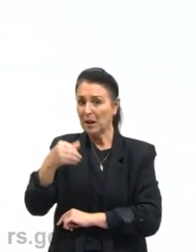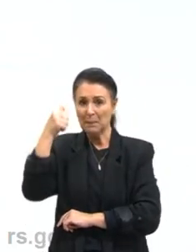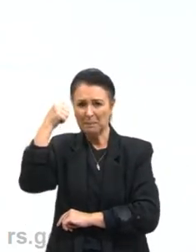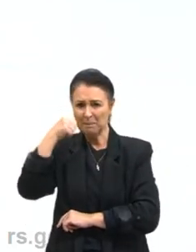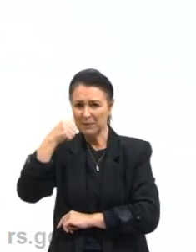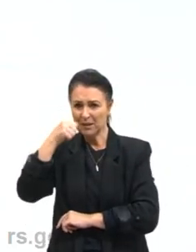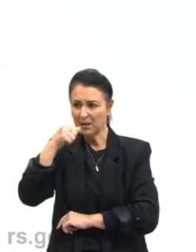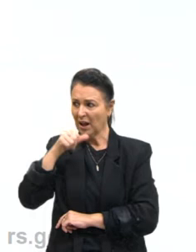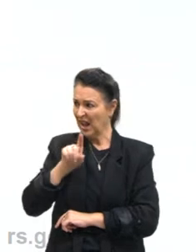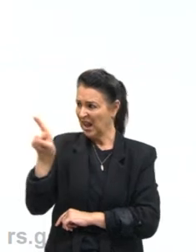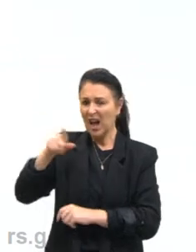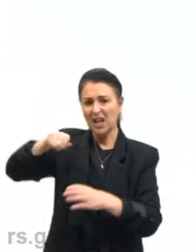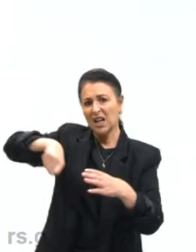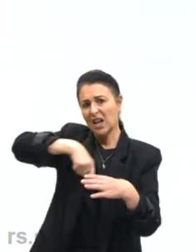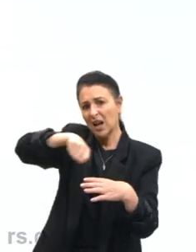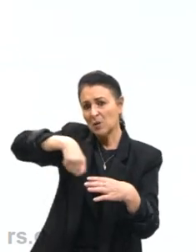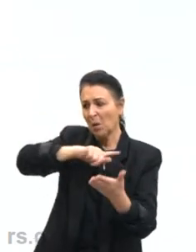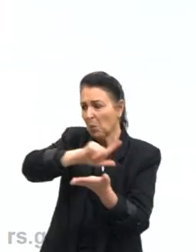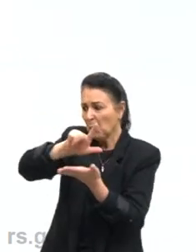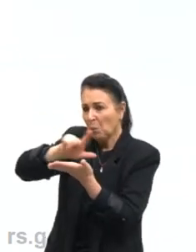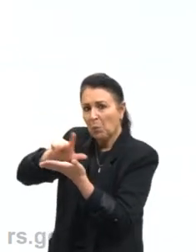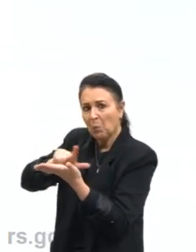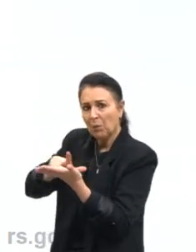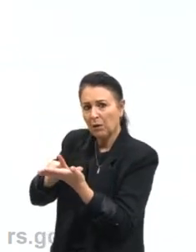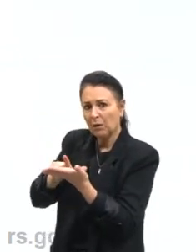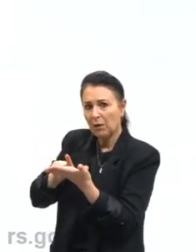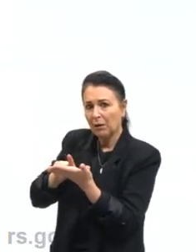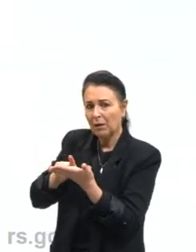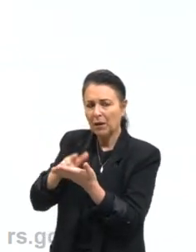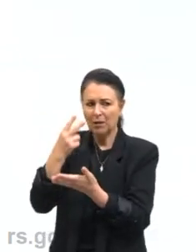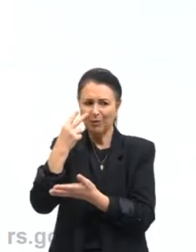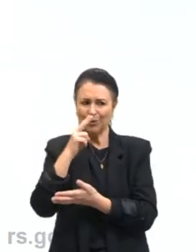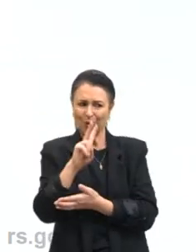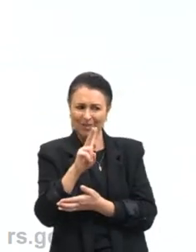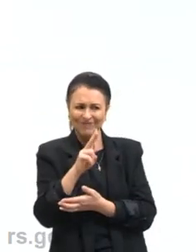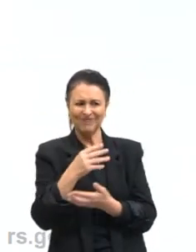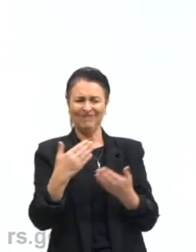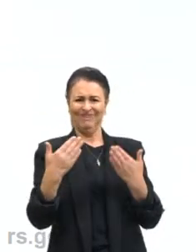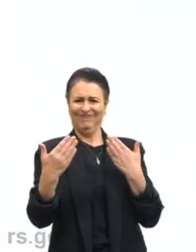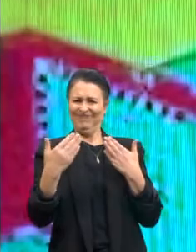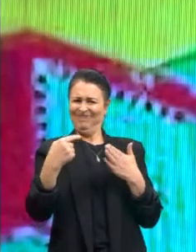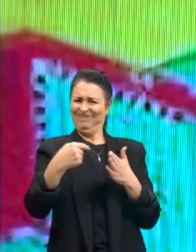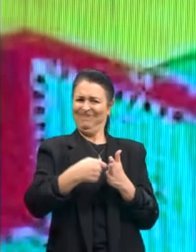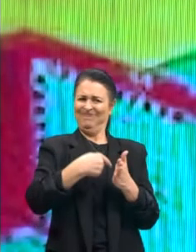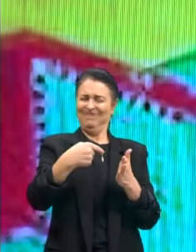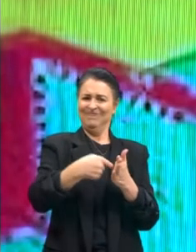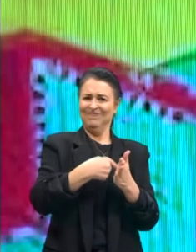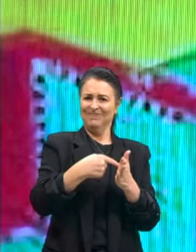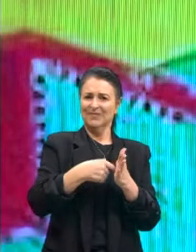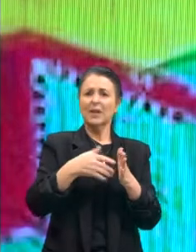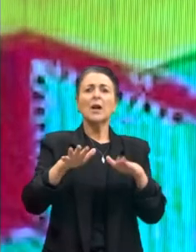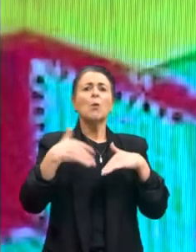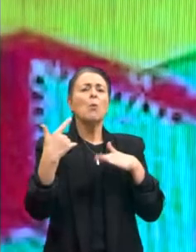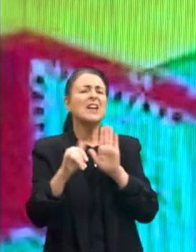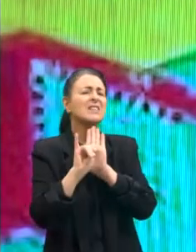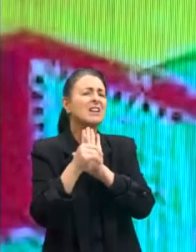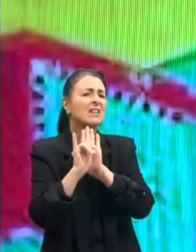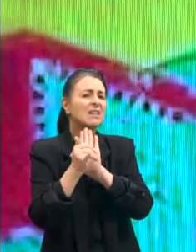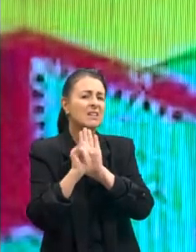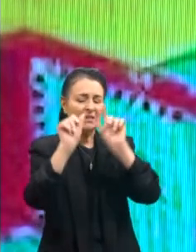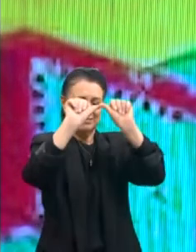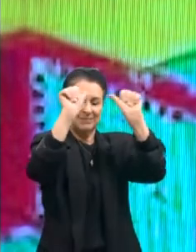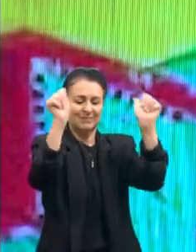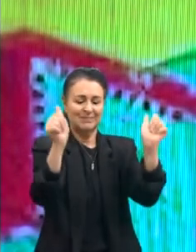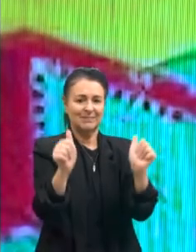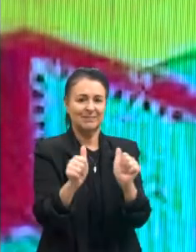É interessante a gente olhar para as imagens e começar a questionar elas, começar a questionar essas narrativas que elas nos trazem, essas